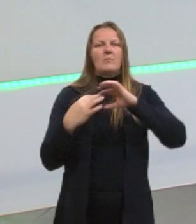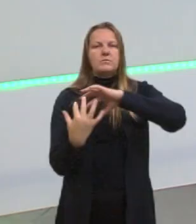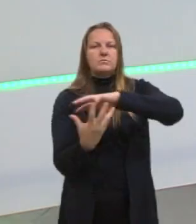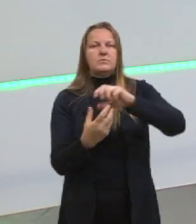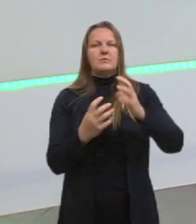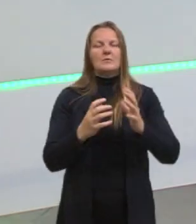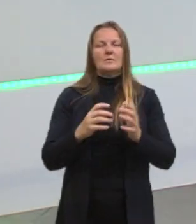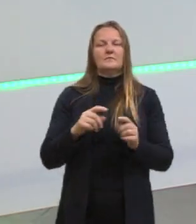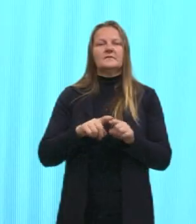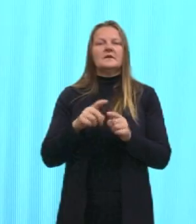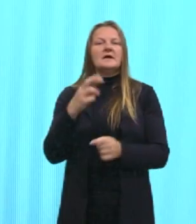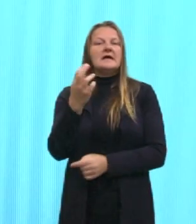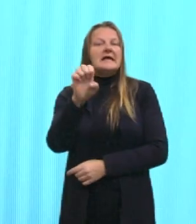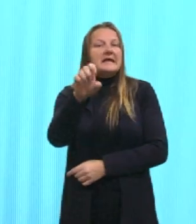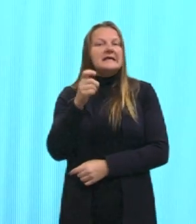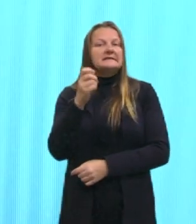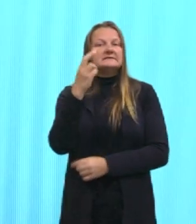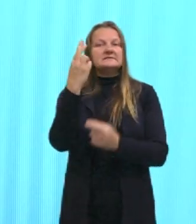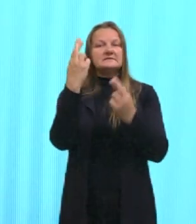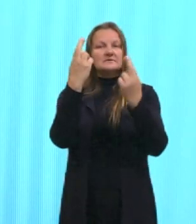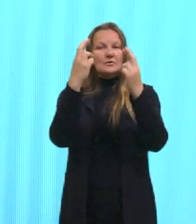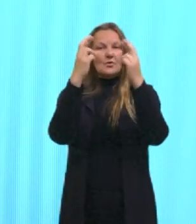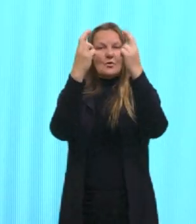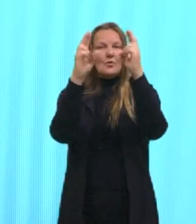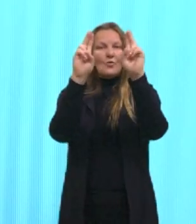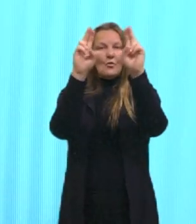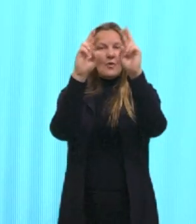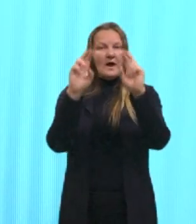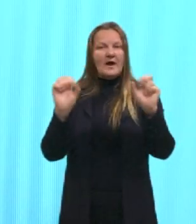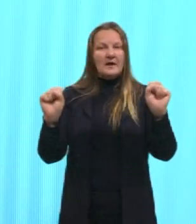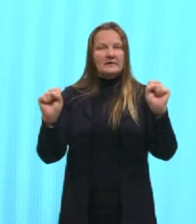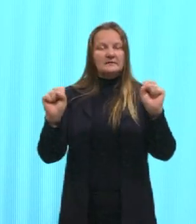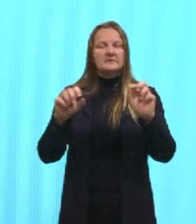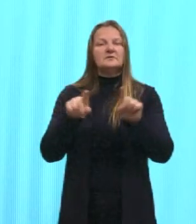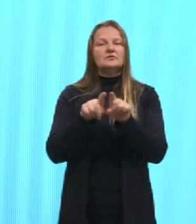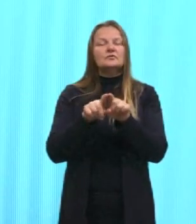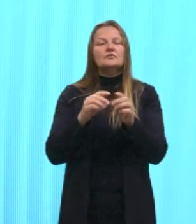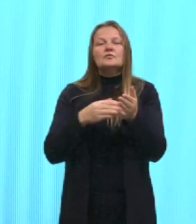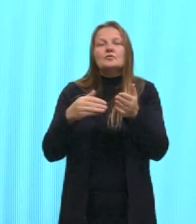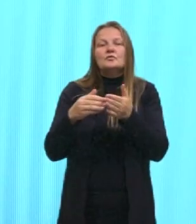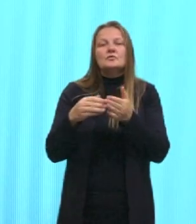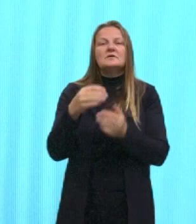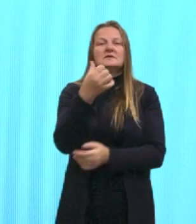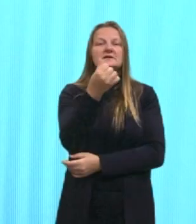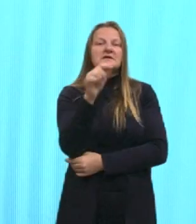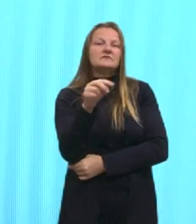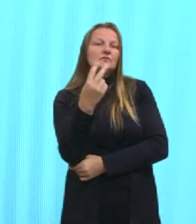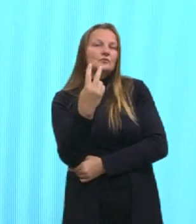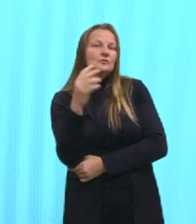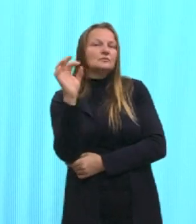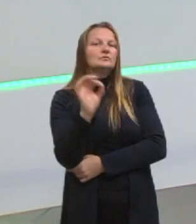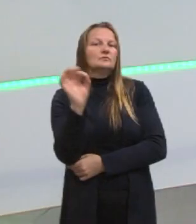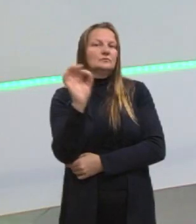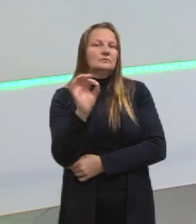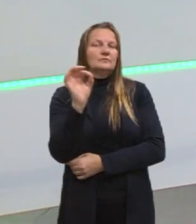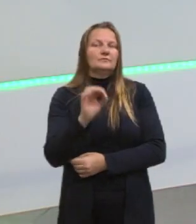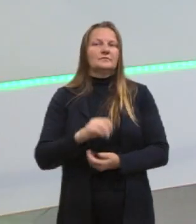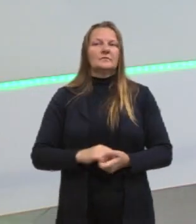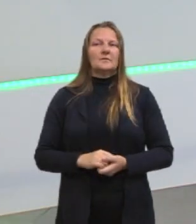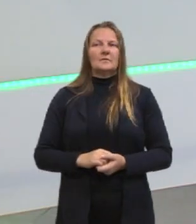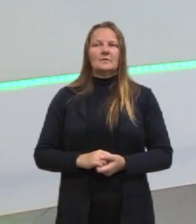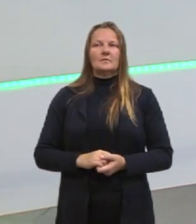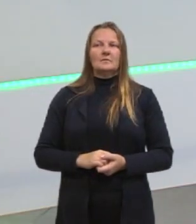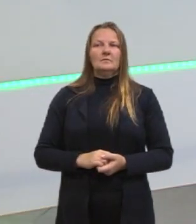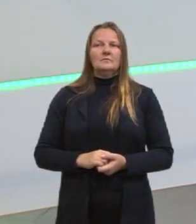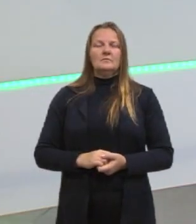ex-União Soviética, né, queria, toda aquela questão da Rússia, chega aí a 6,2%. Então é bastante até,